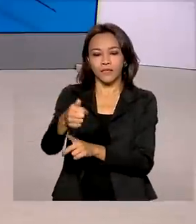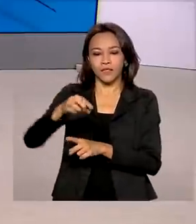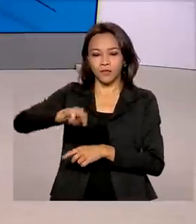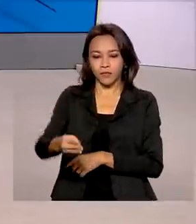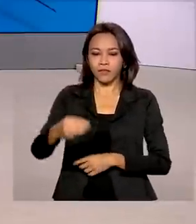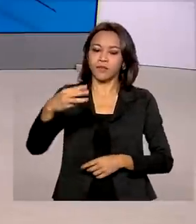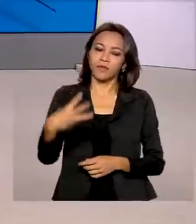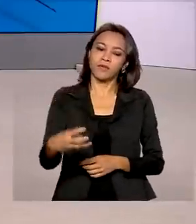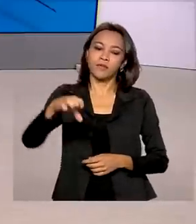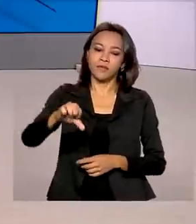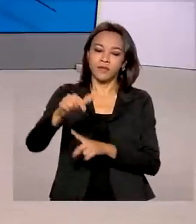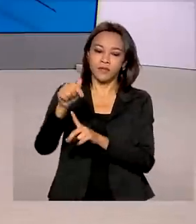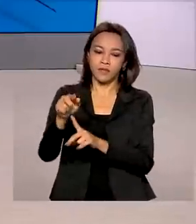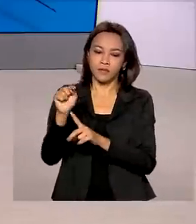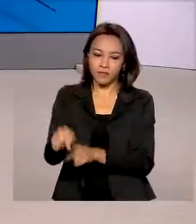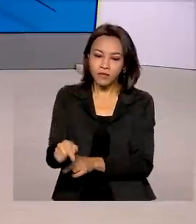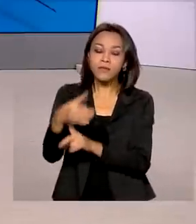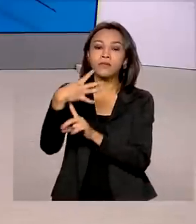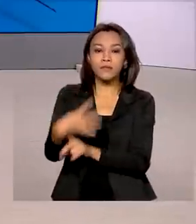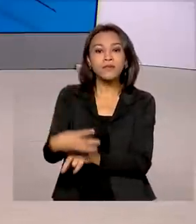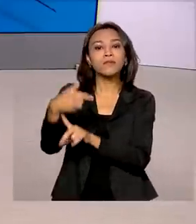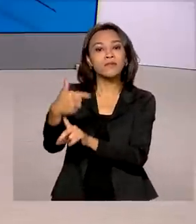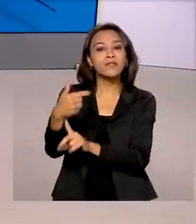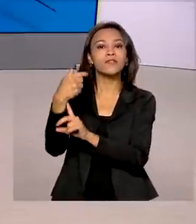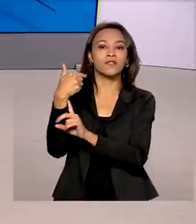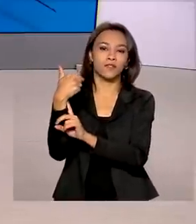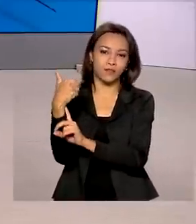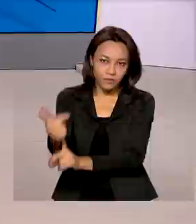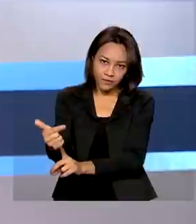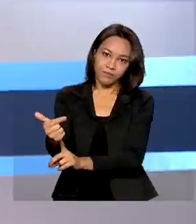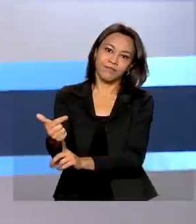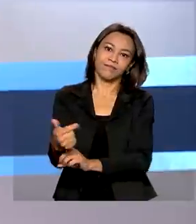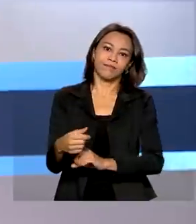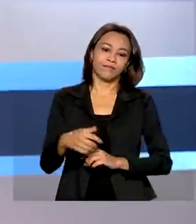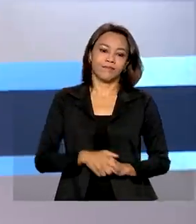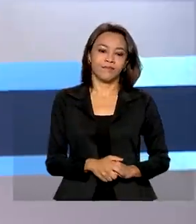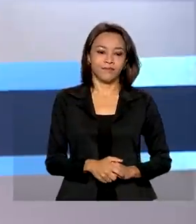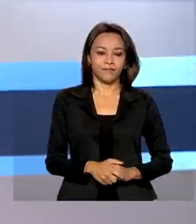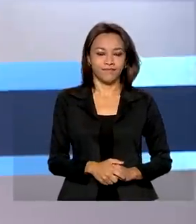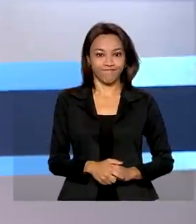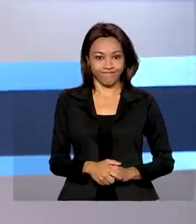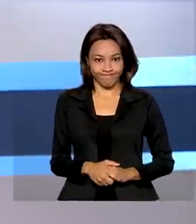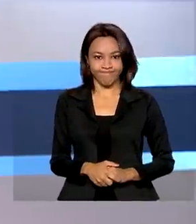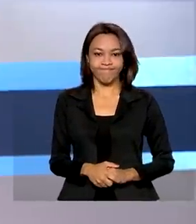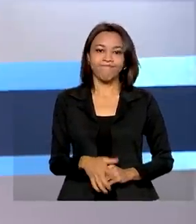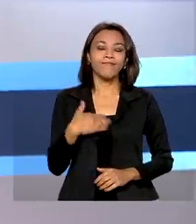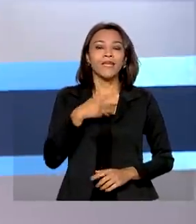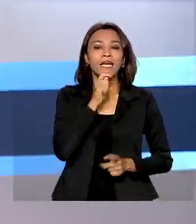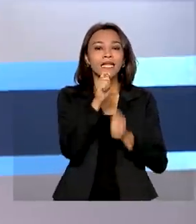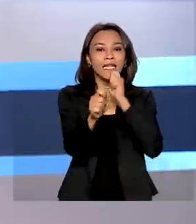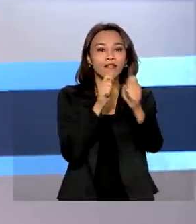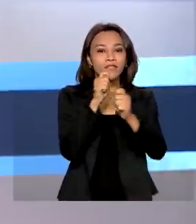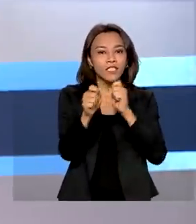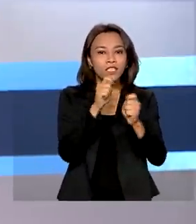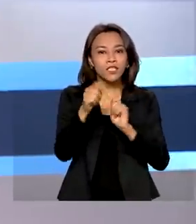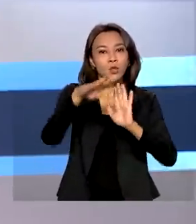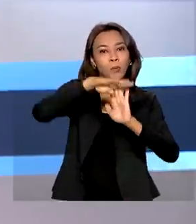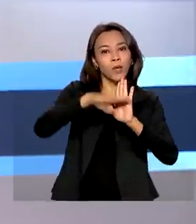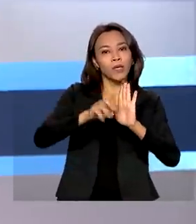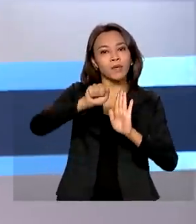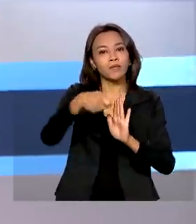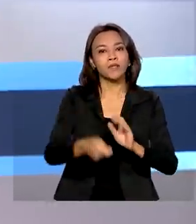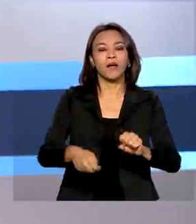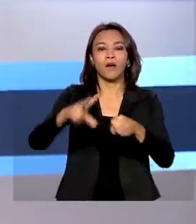397 mil 442. Em entrevista ao programa Voz do Brasil, o